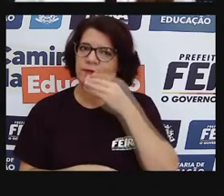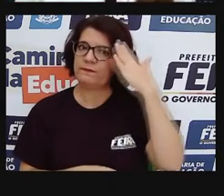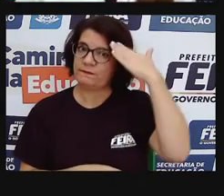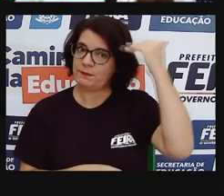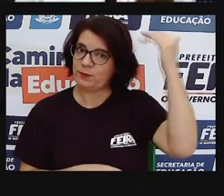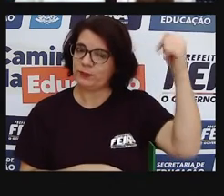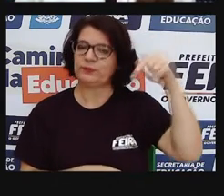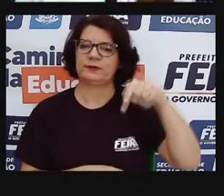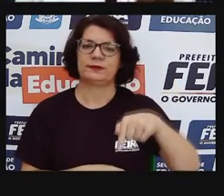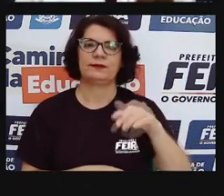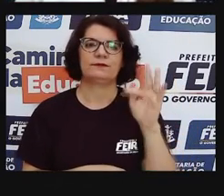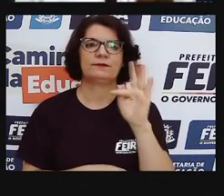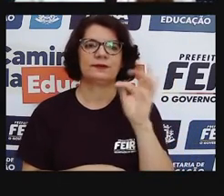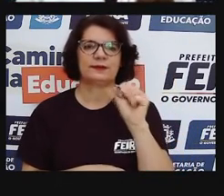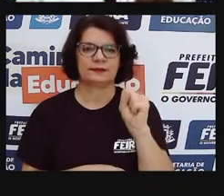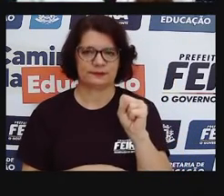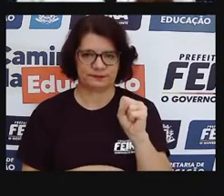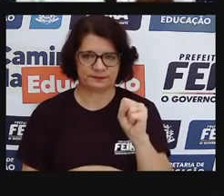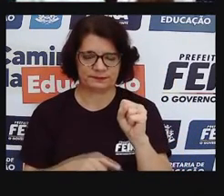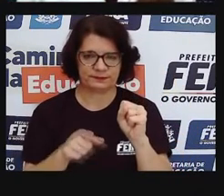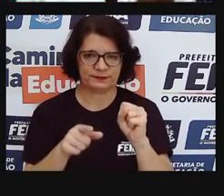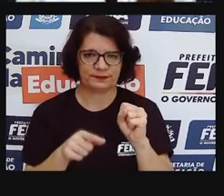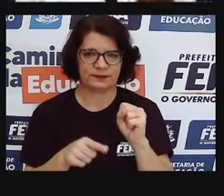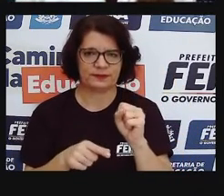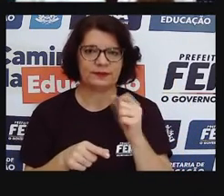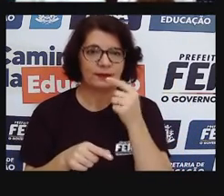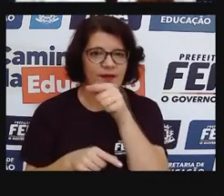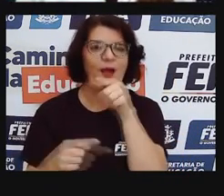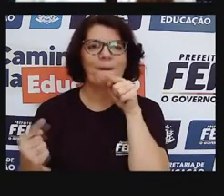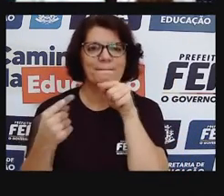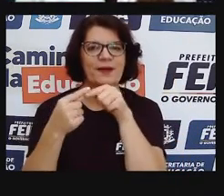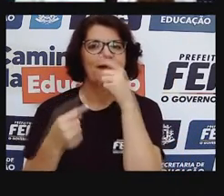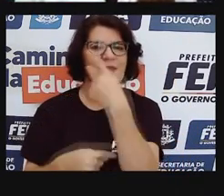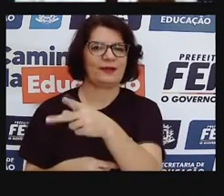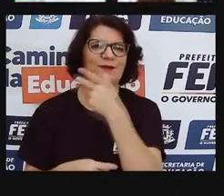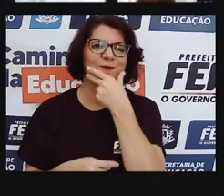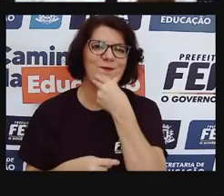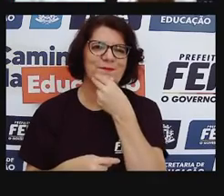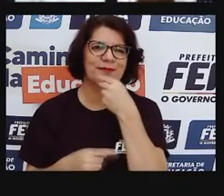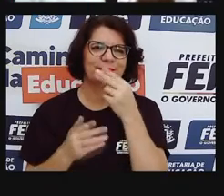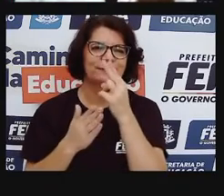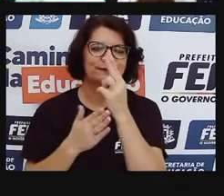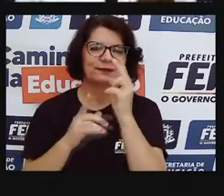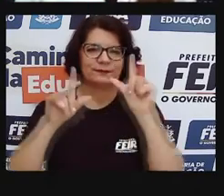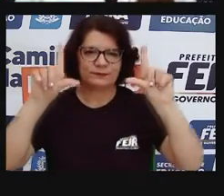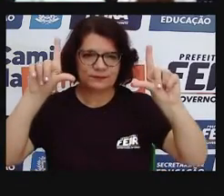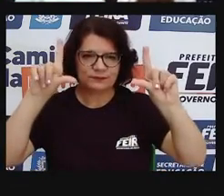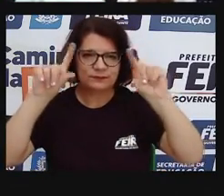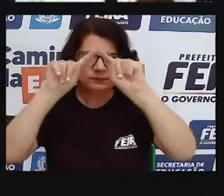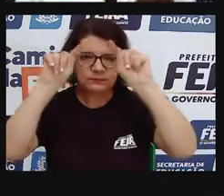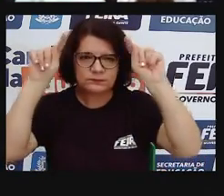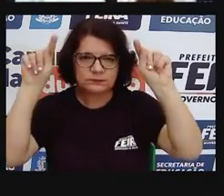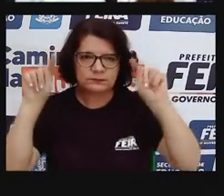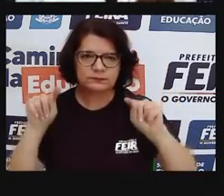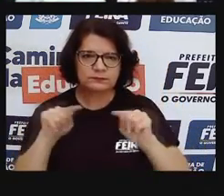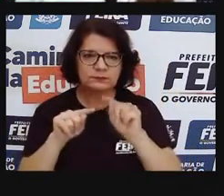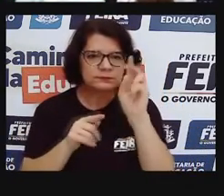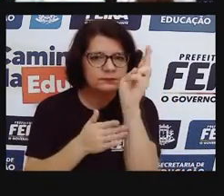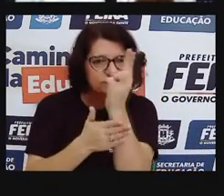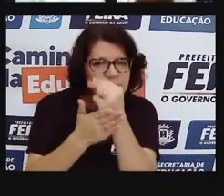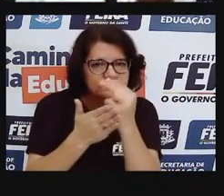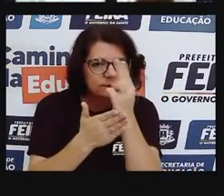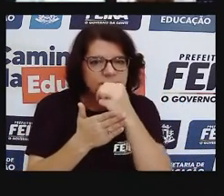Essa obra de arte que eu mostrei, é dele. E a gente vai conhecer um pouquinho da